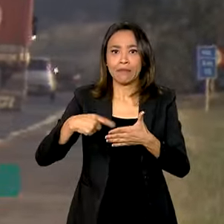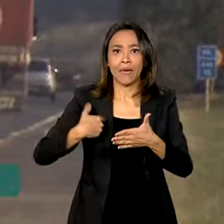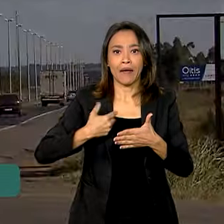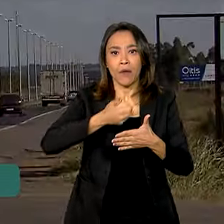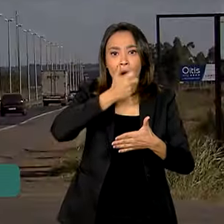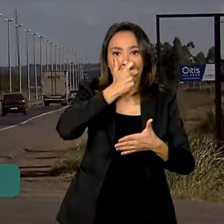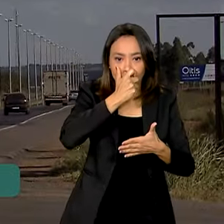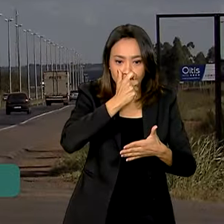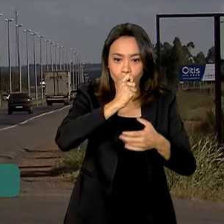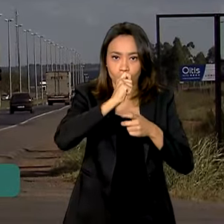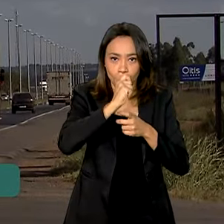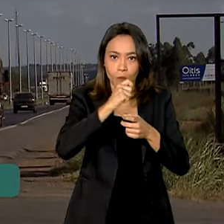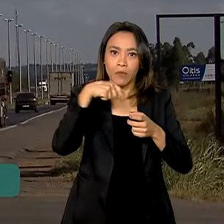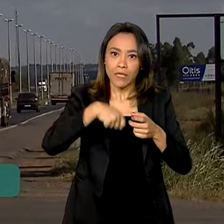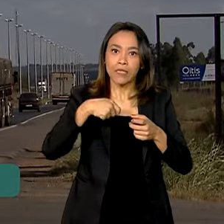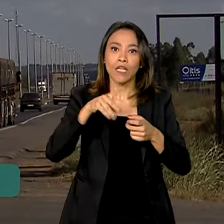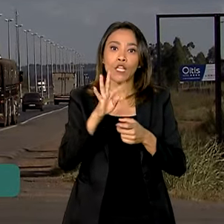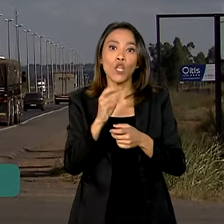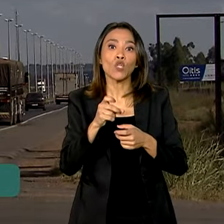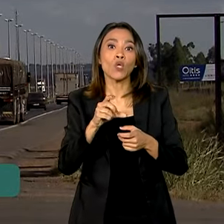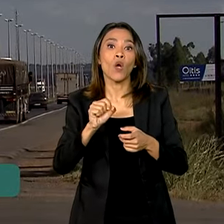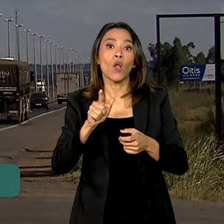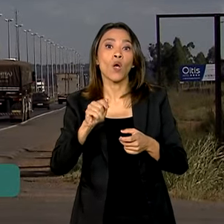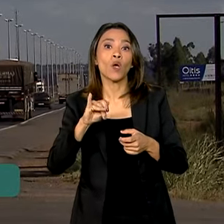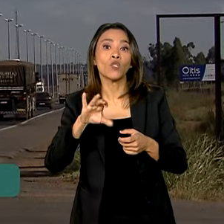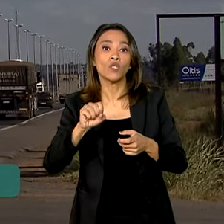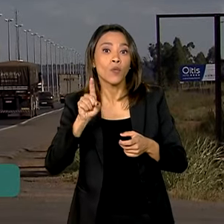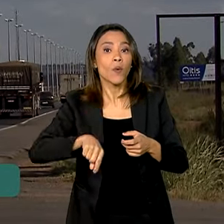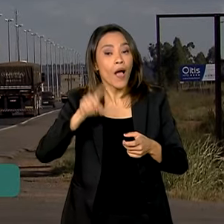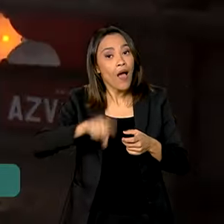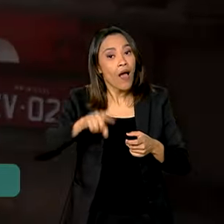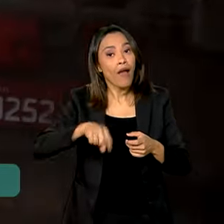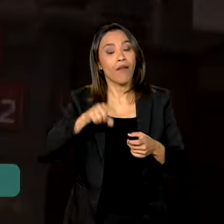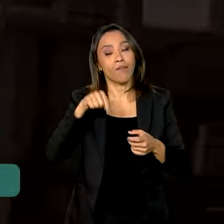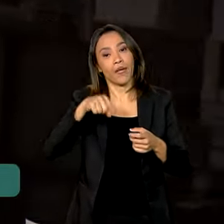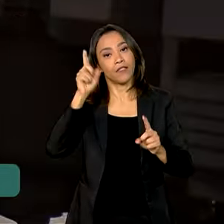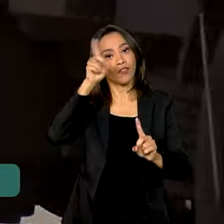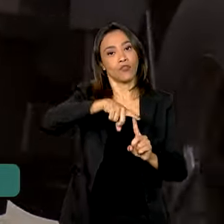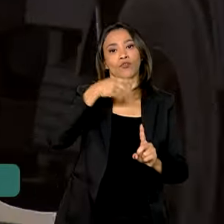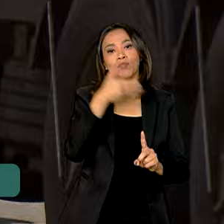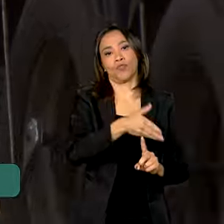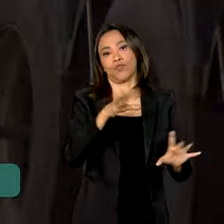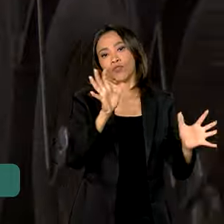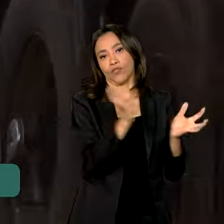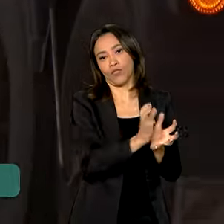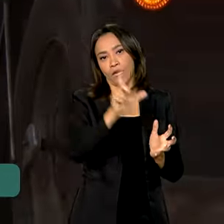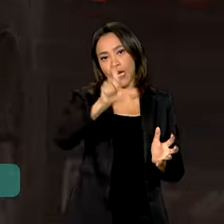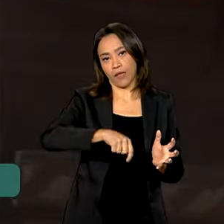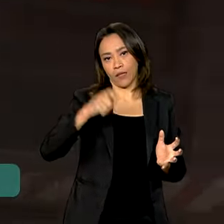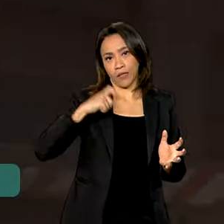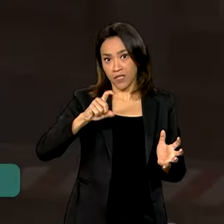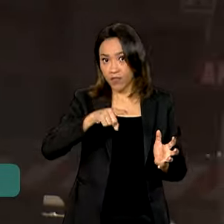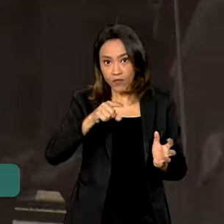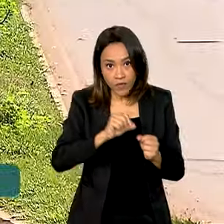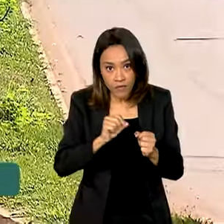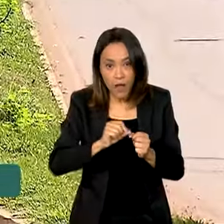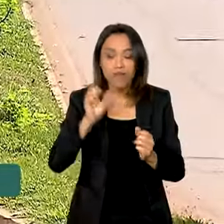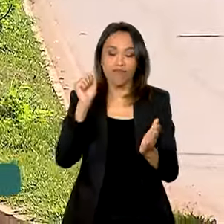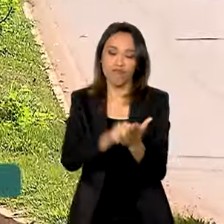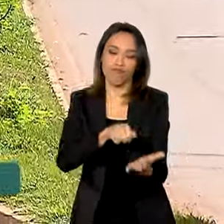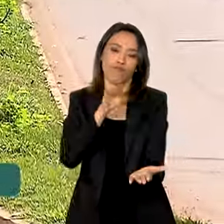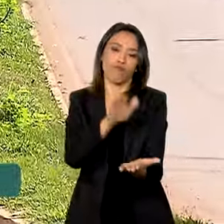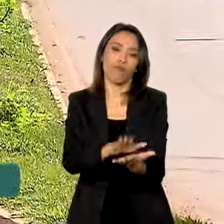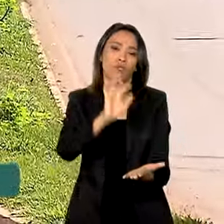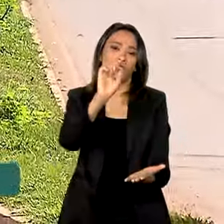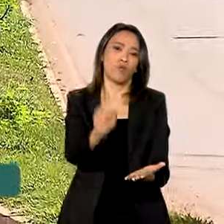teste é obrigatório para todos os motoristas dessas categorias. E quem não fizer está sujeito a uma multa de R$ 1